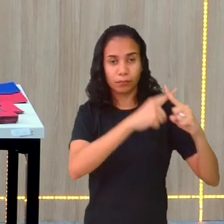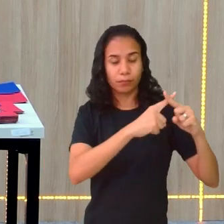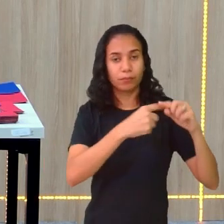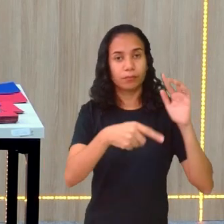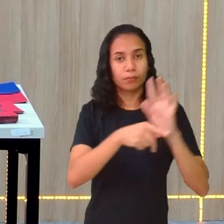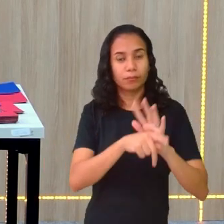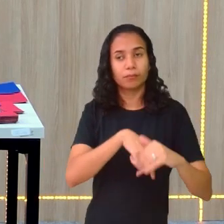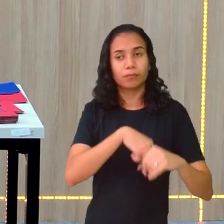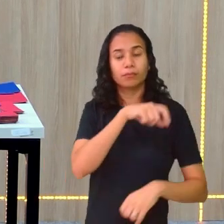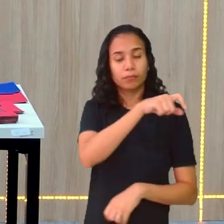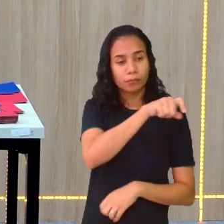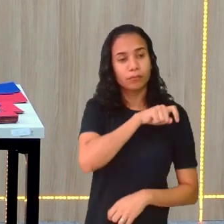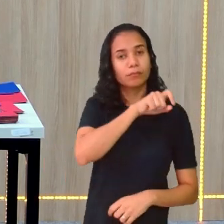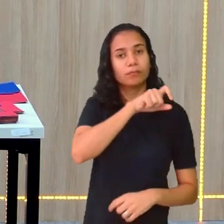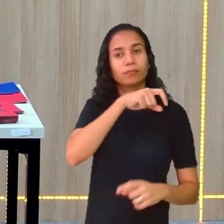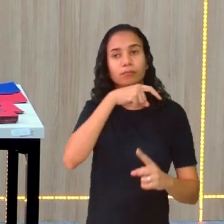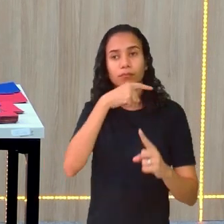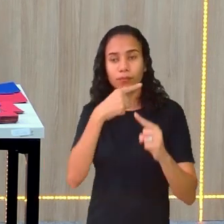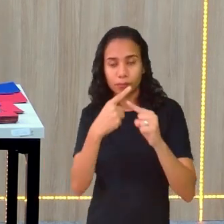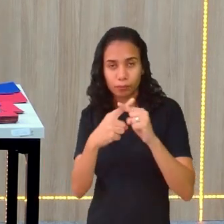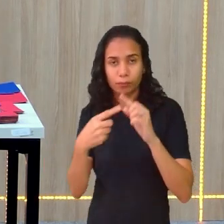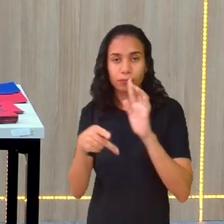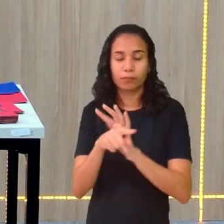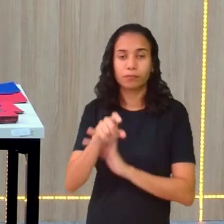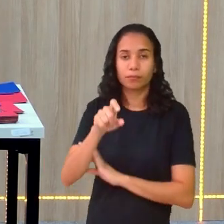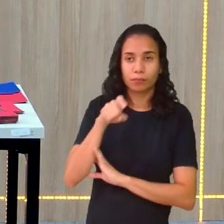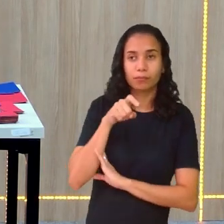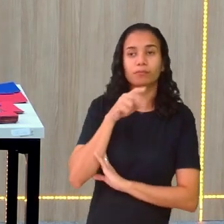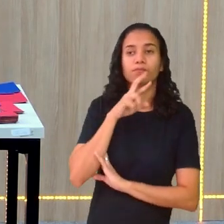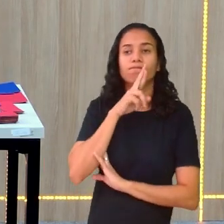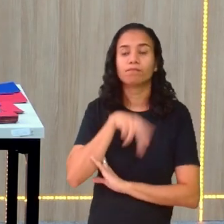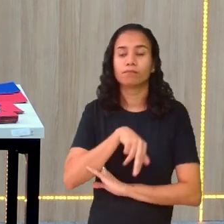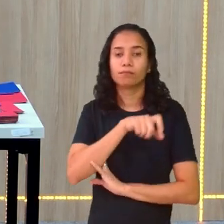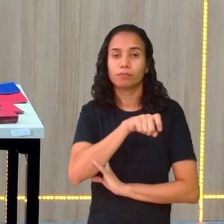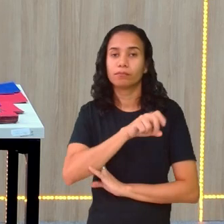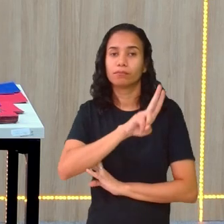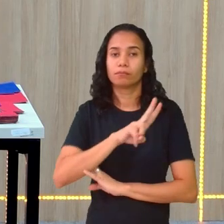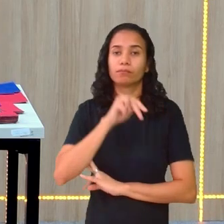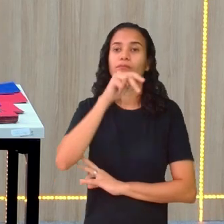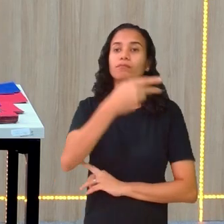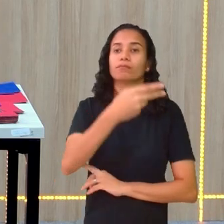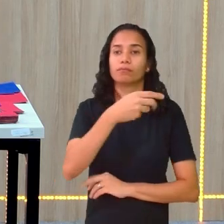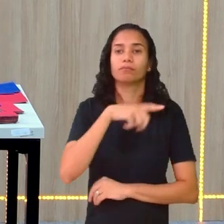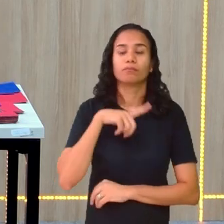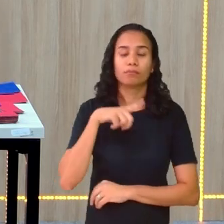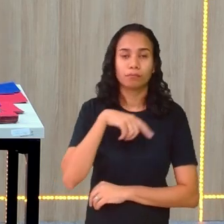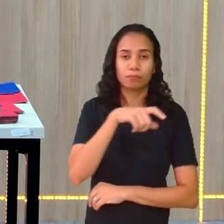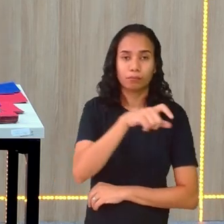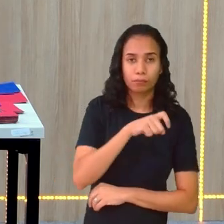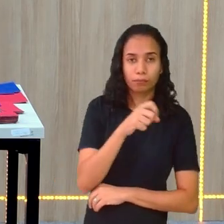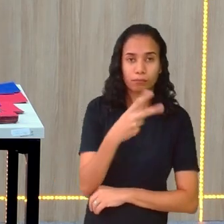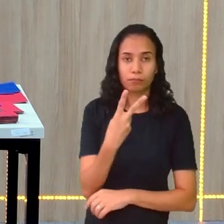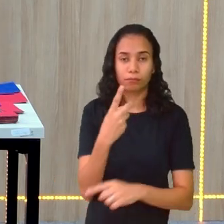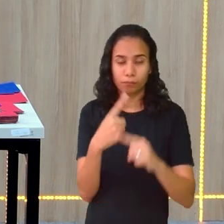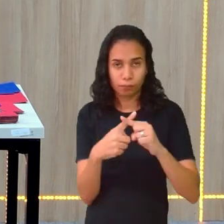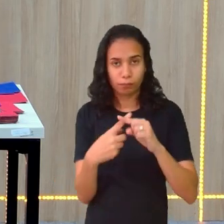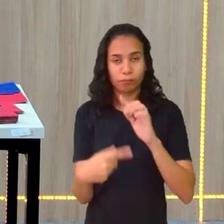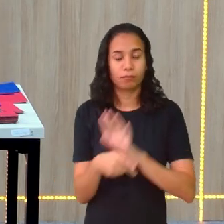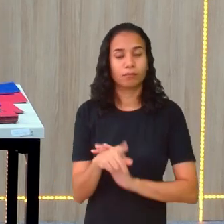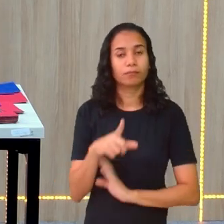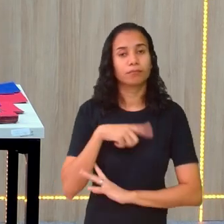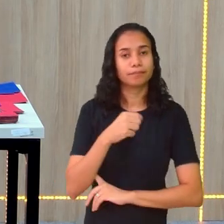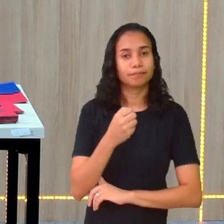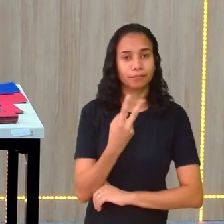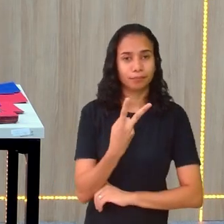multipliquei por x. x vezes x dá x ao quadrado. x duas vezes é 2x.